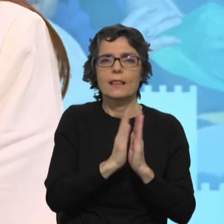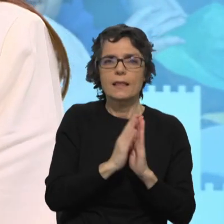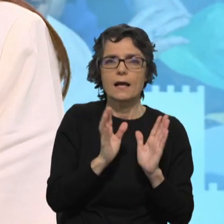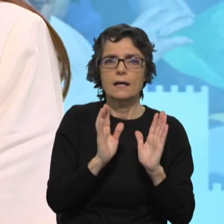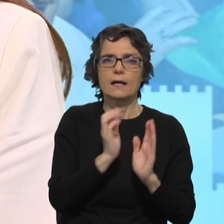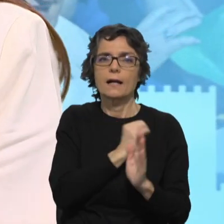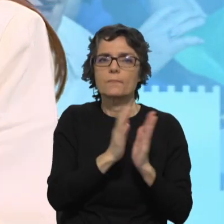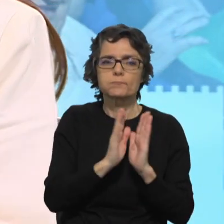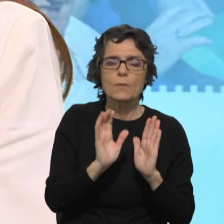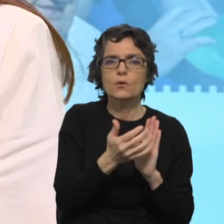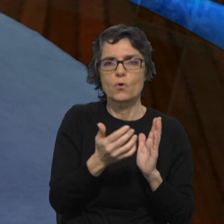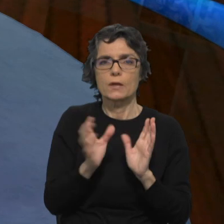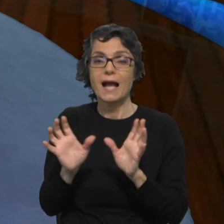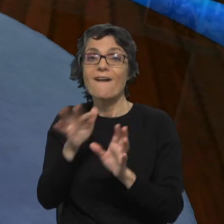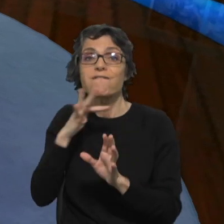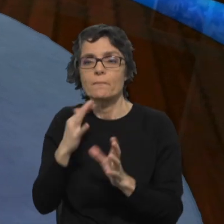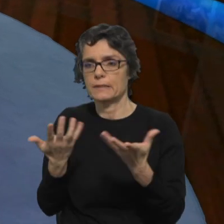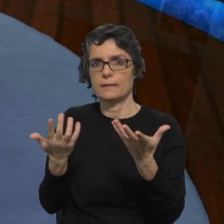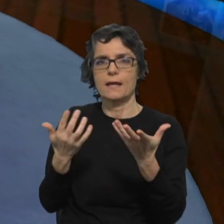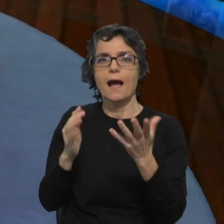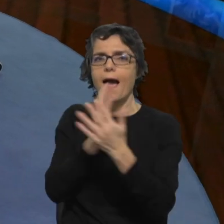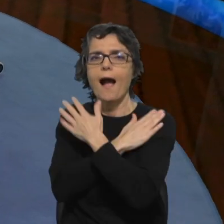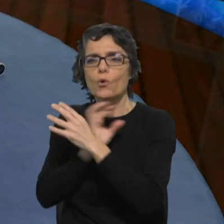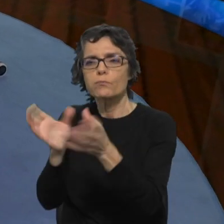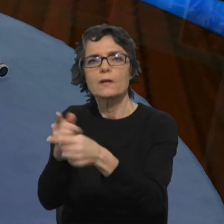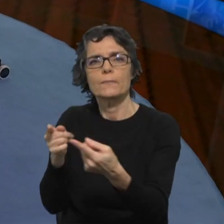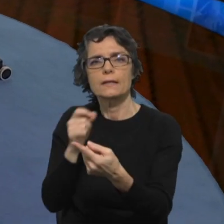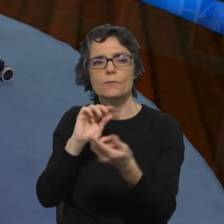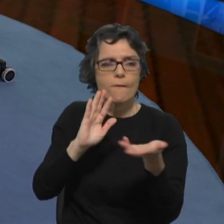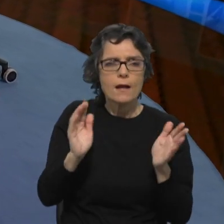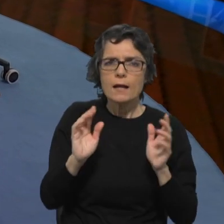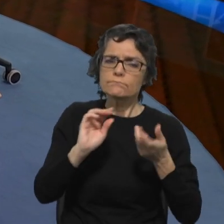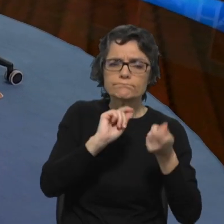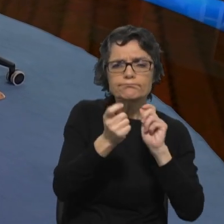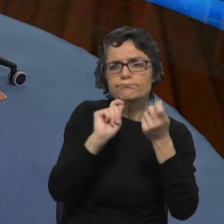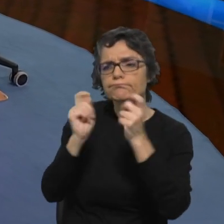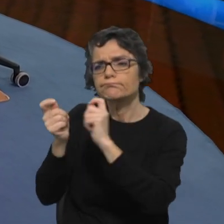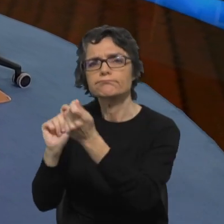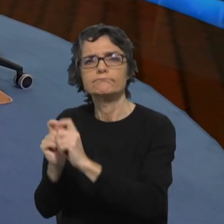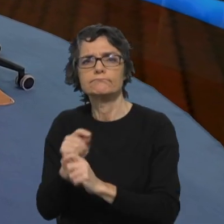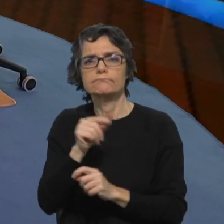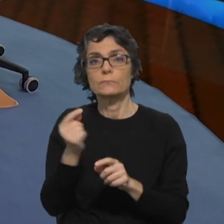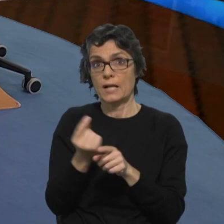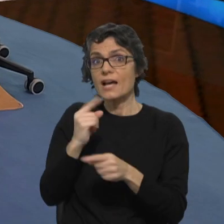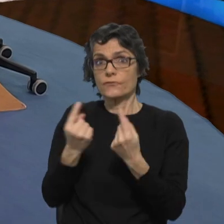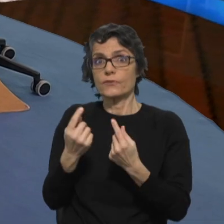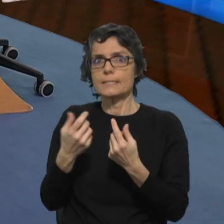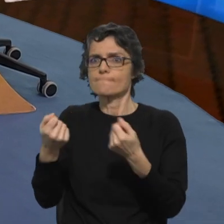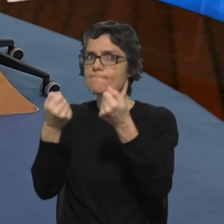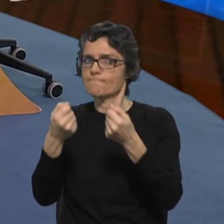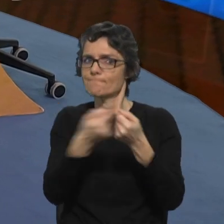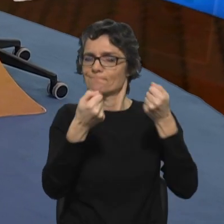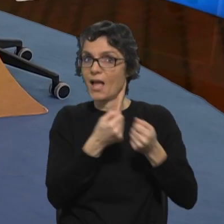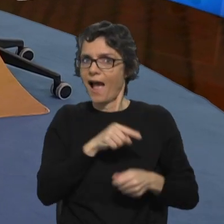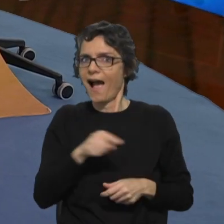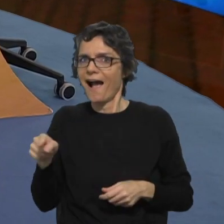famílias com os nossos amigos, espaços de diálogo. Mesmo quando as conversas até podem ser tensas porque pensamos de maneira diferente.